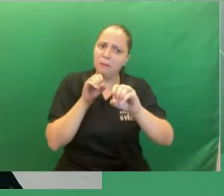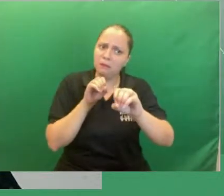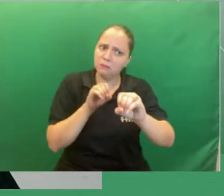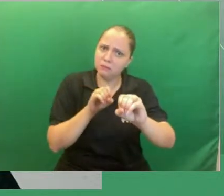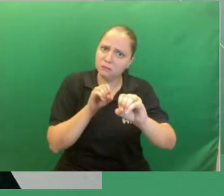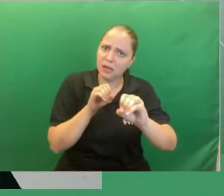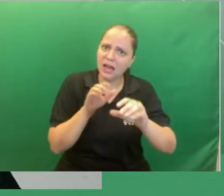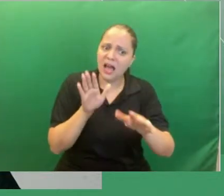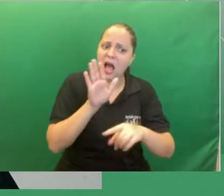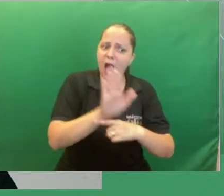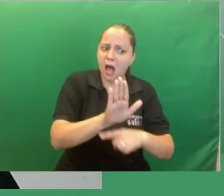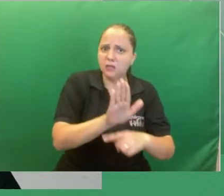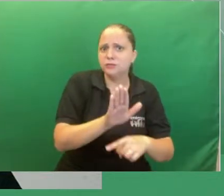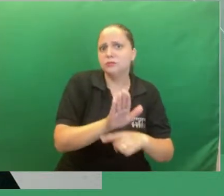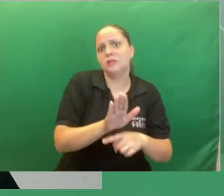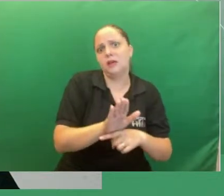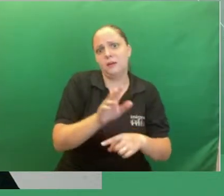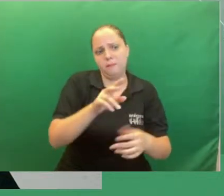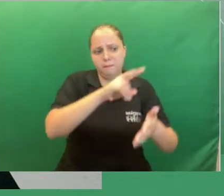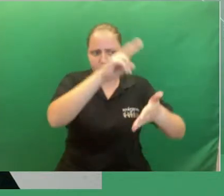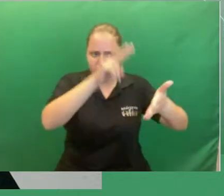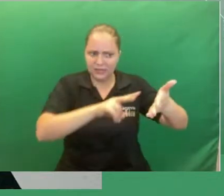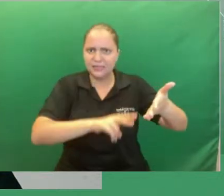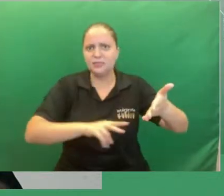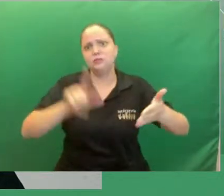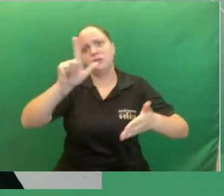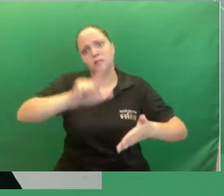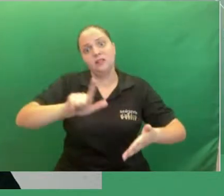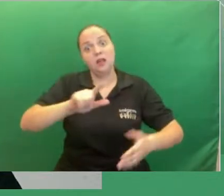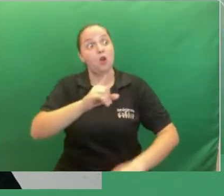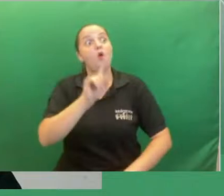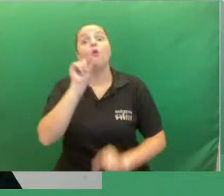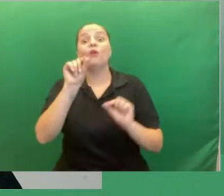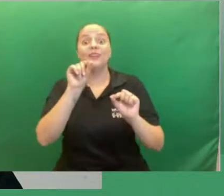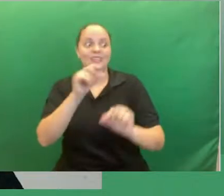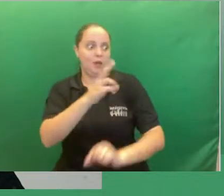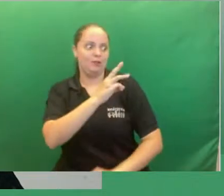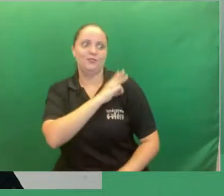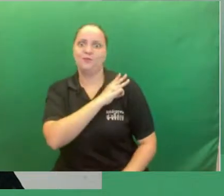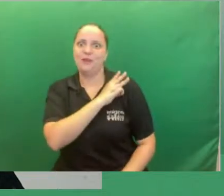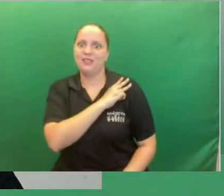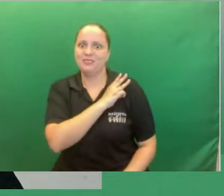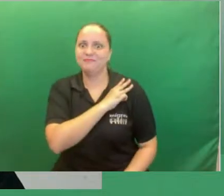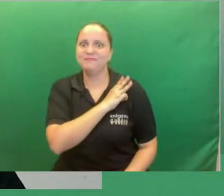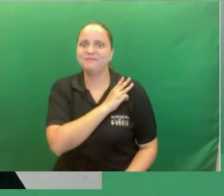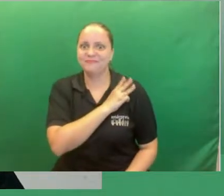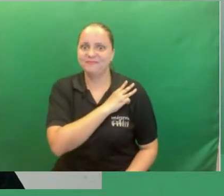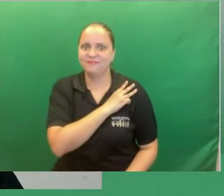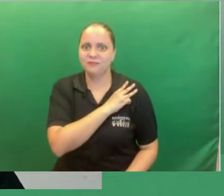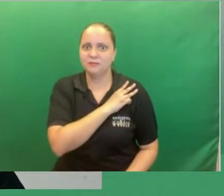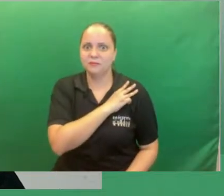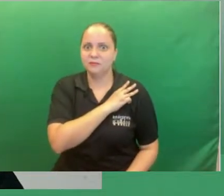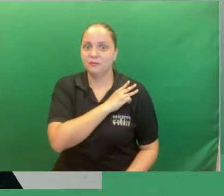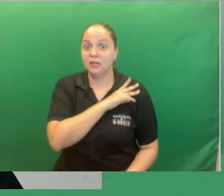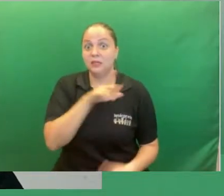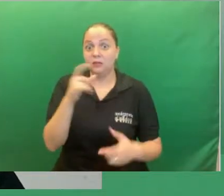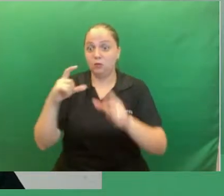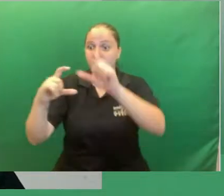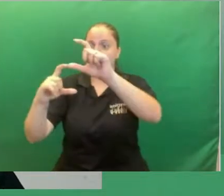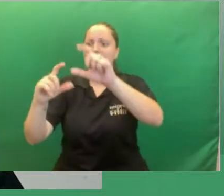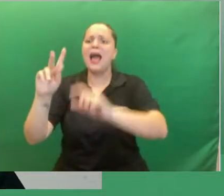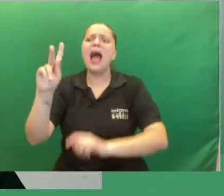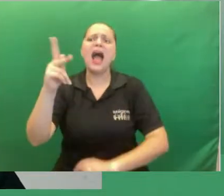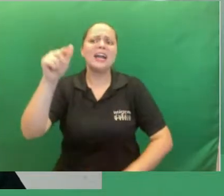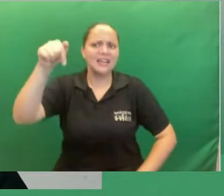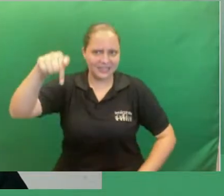leitores literários sobretudo no ensino médio então a principal diferença é essa a HQ ela é mais simples é uma